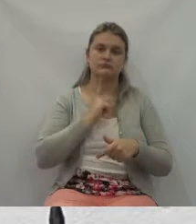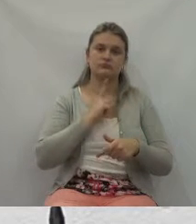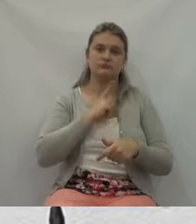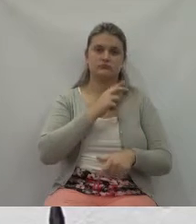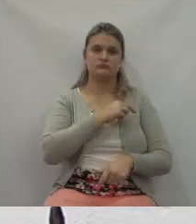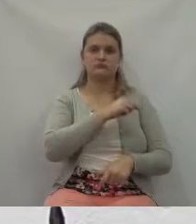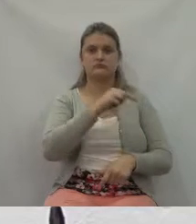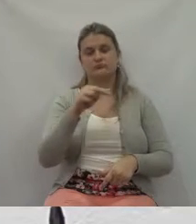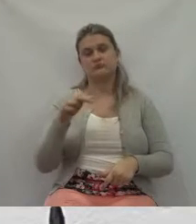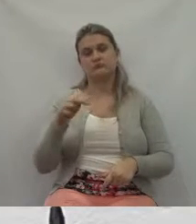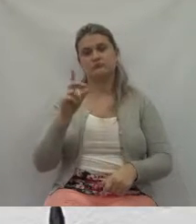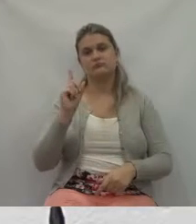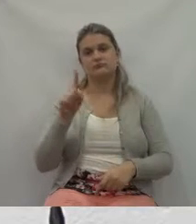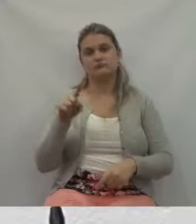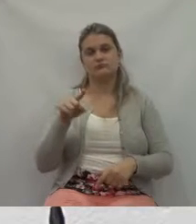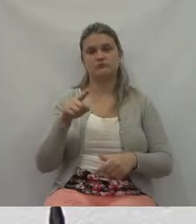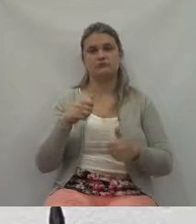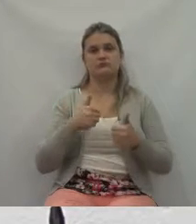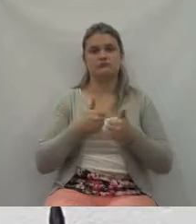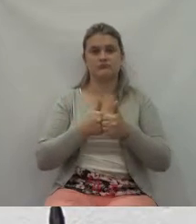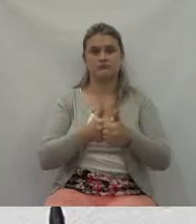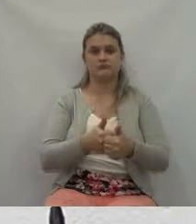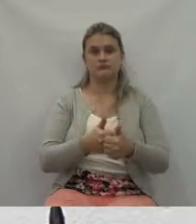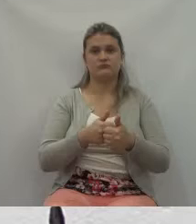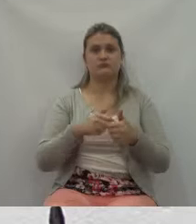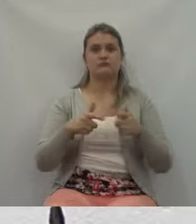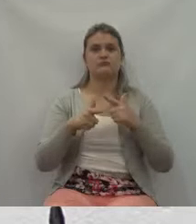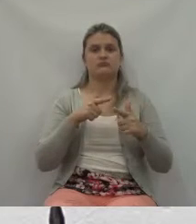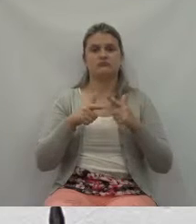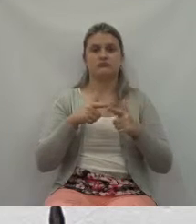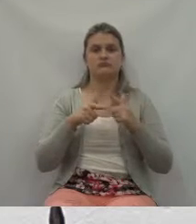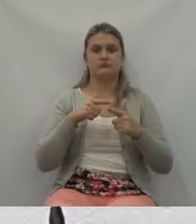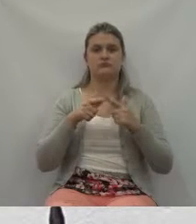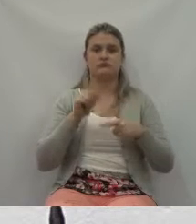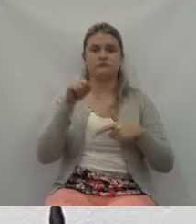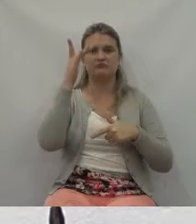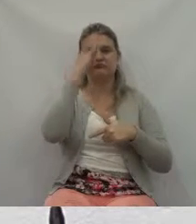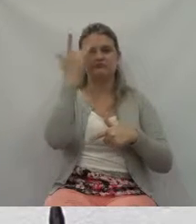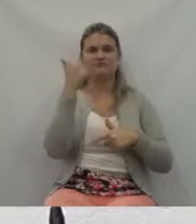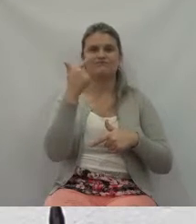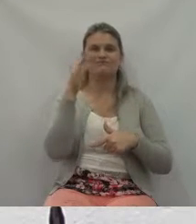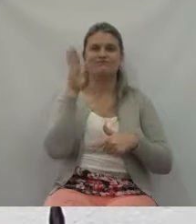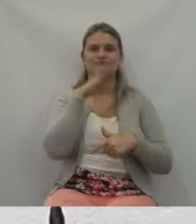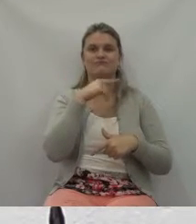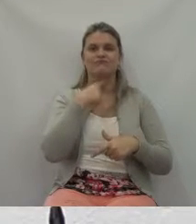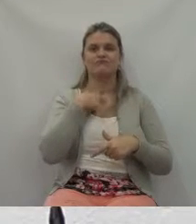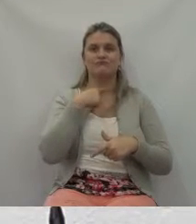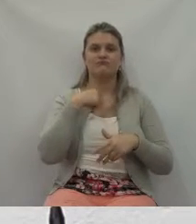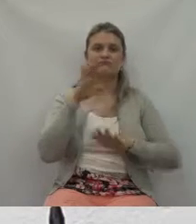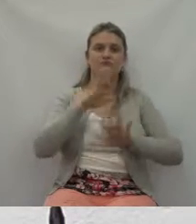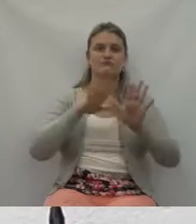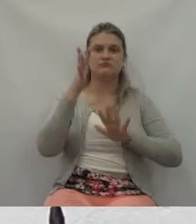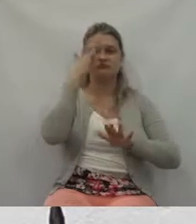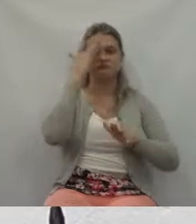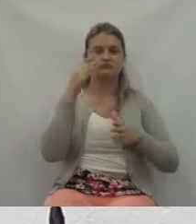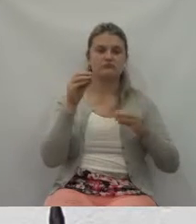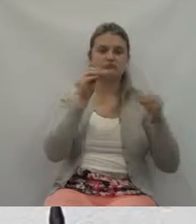engavetamento, é o corpo mole, aquilo que você colocou, às vezes as pessoas vão para um lugar, daí empurra para outro lugar.